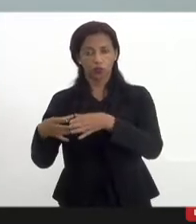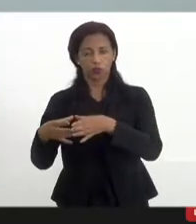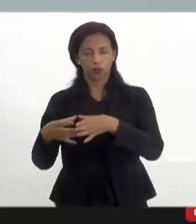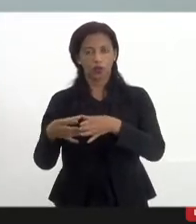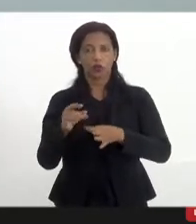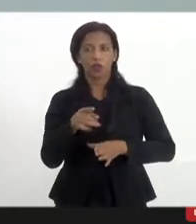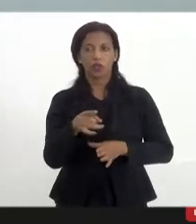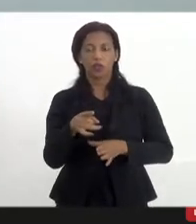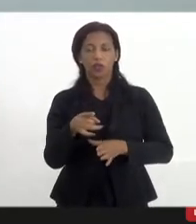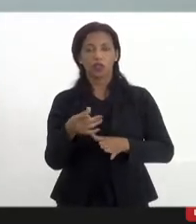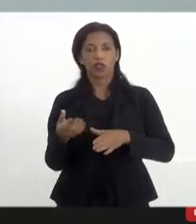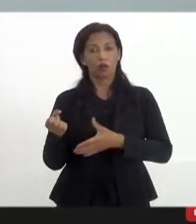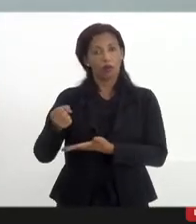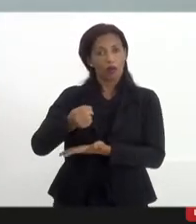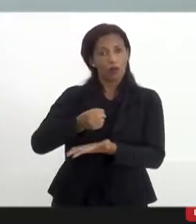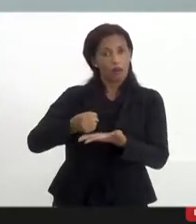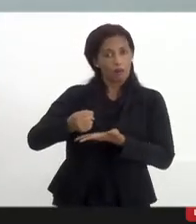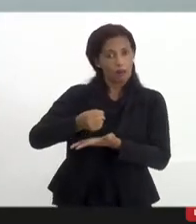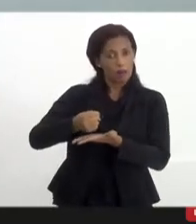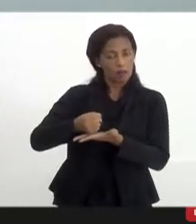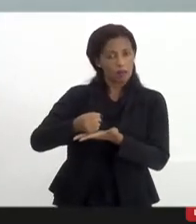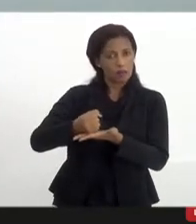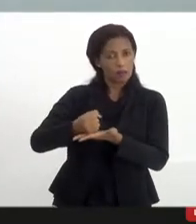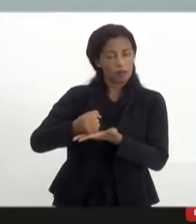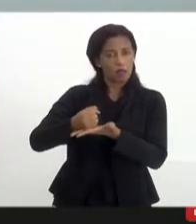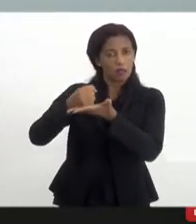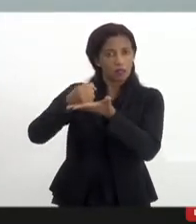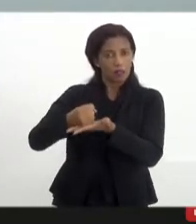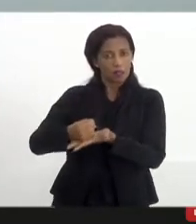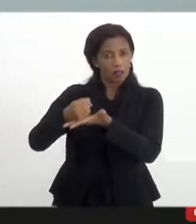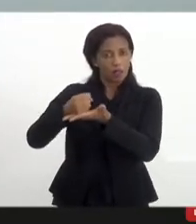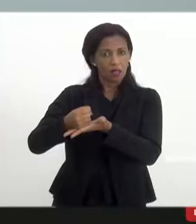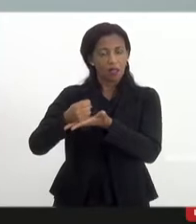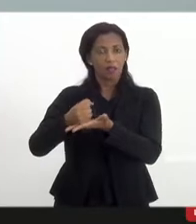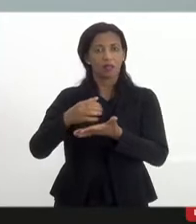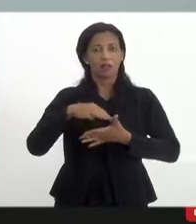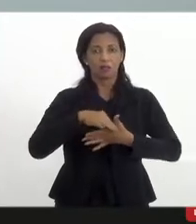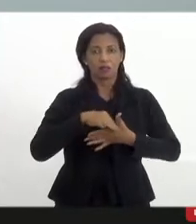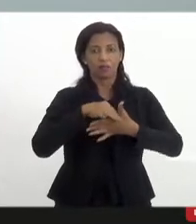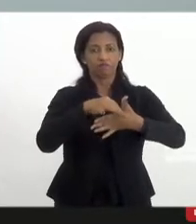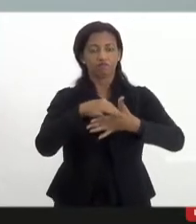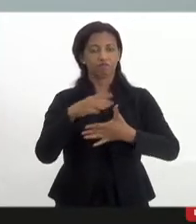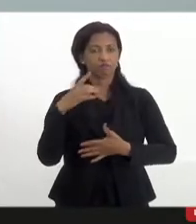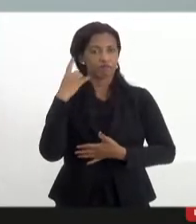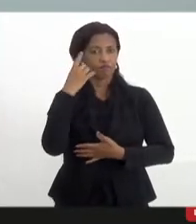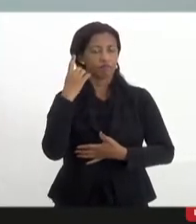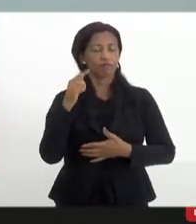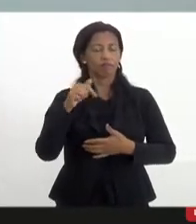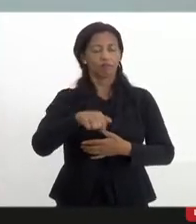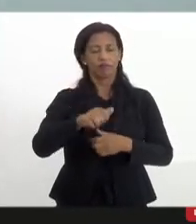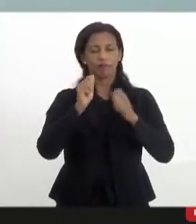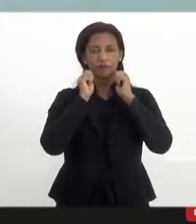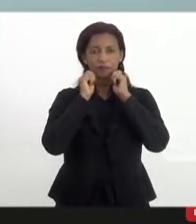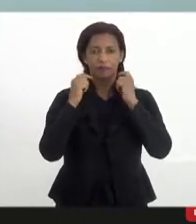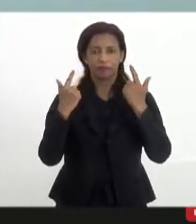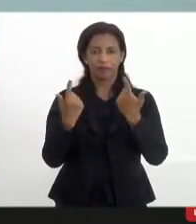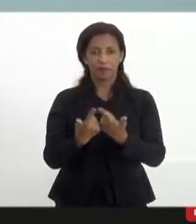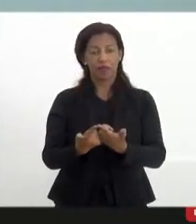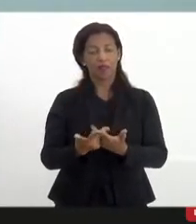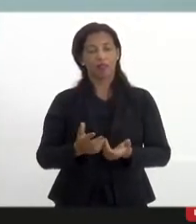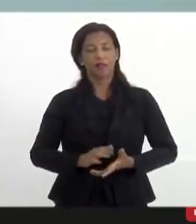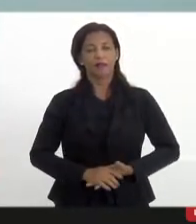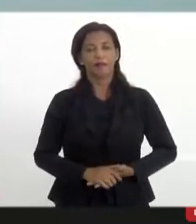estão na base, na base da construção dessa frente parlamentar aqui na Assembleia, portanto fazer esse